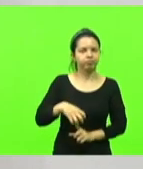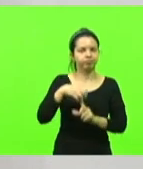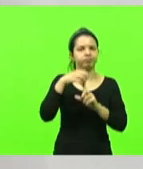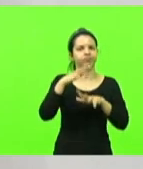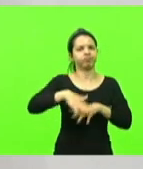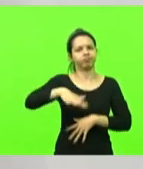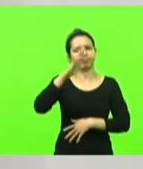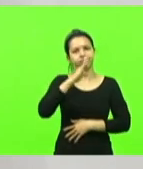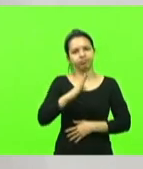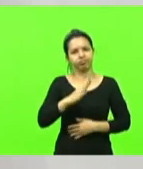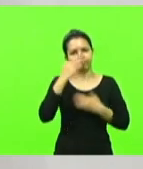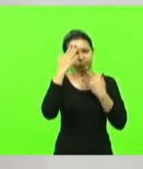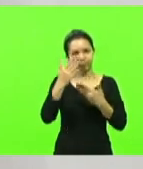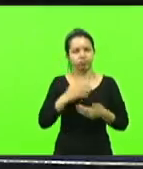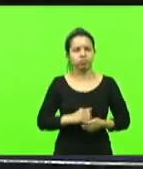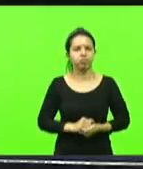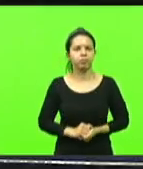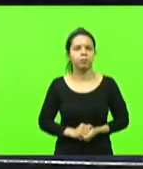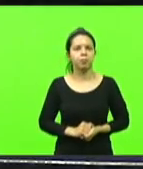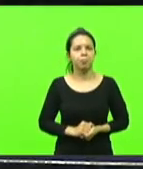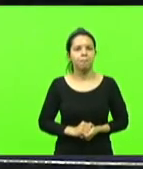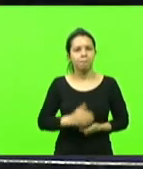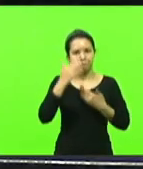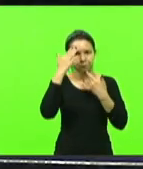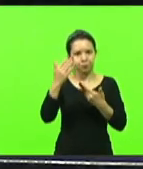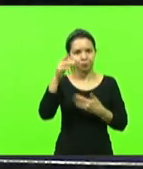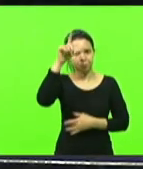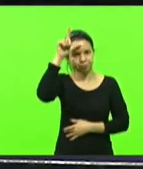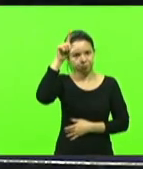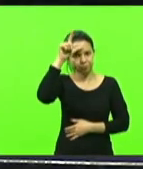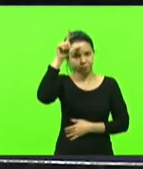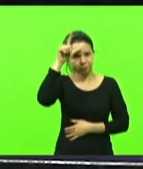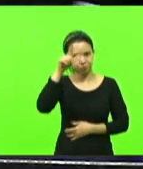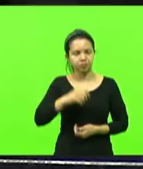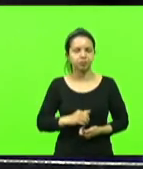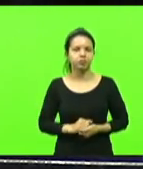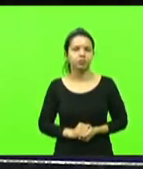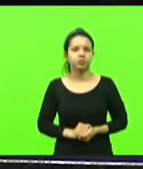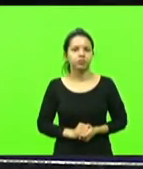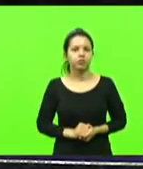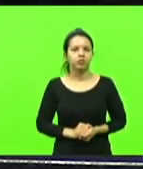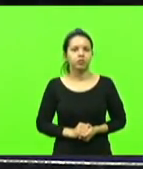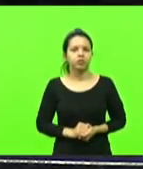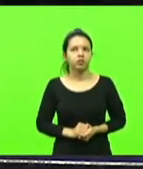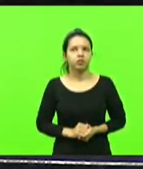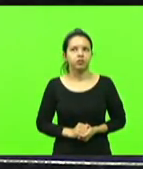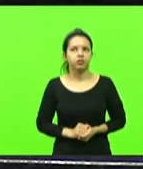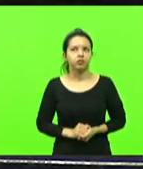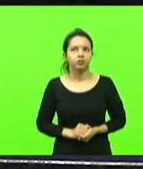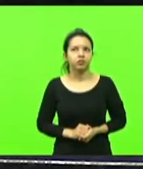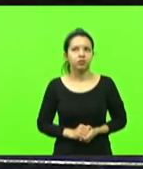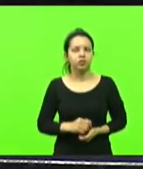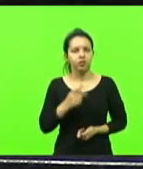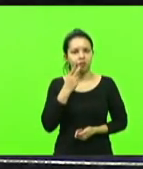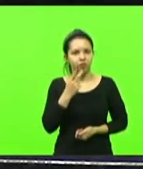presidente. Obrigado, deputado Sargento Lima, que falou em nome do Partido Liberal,